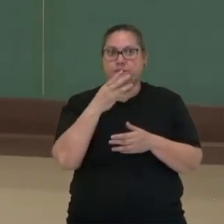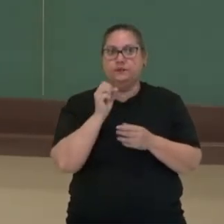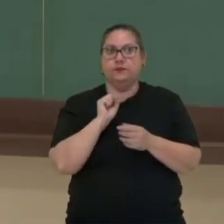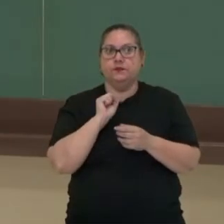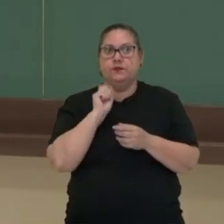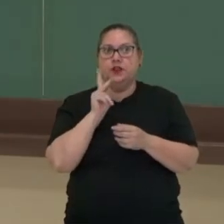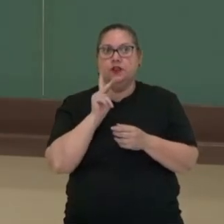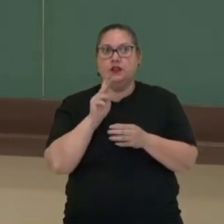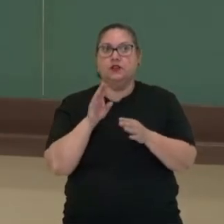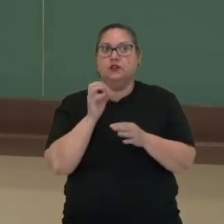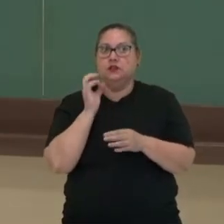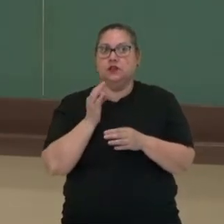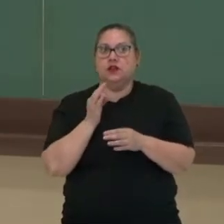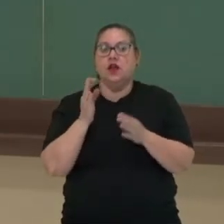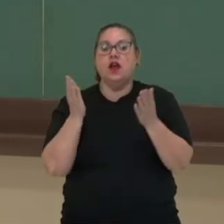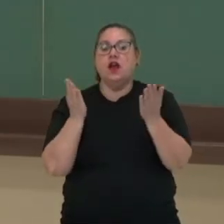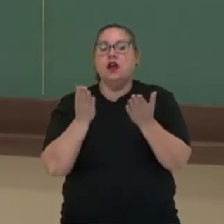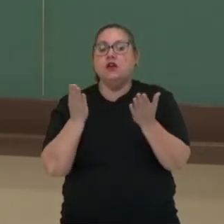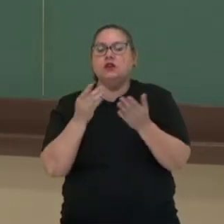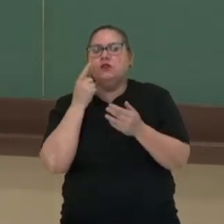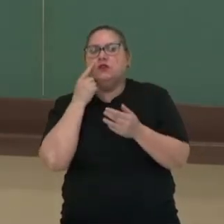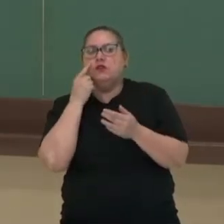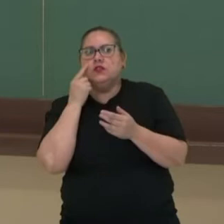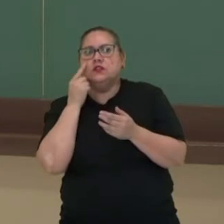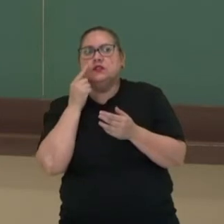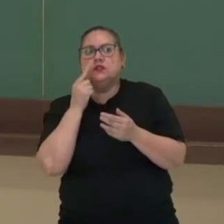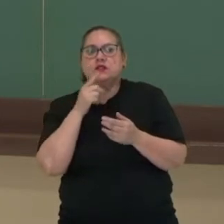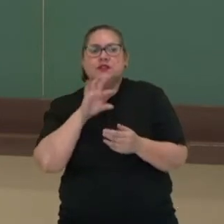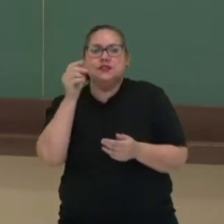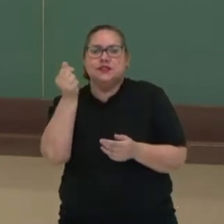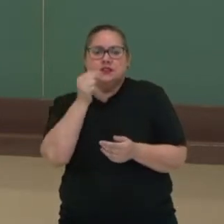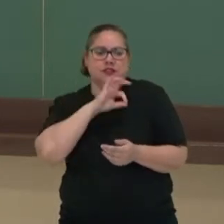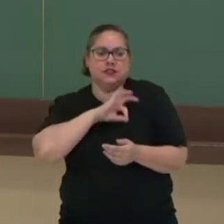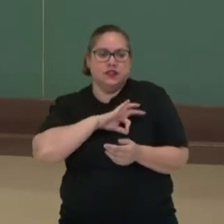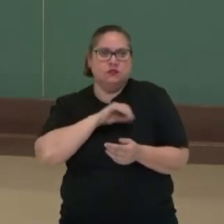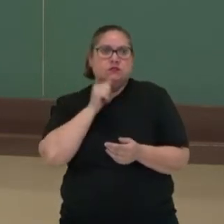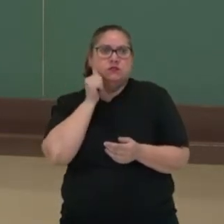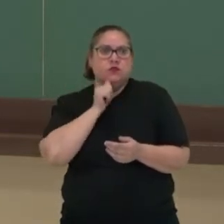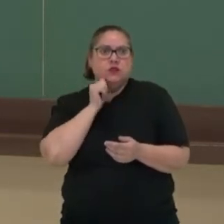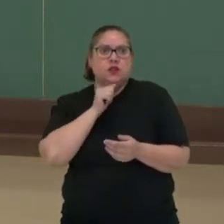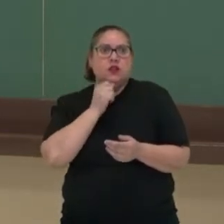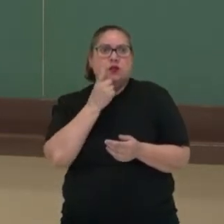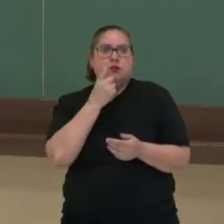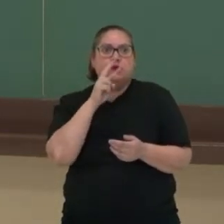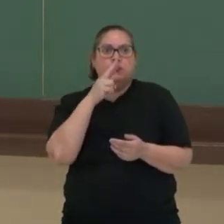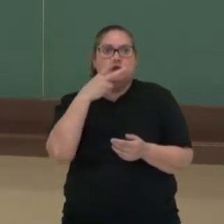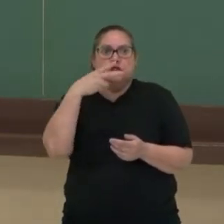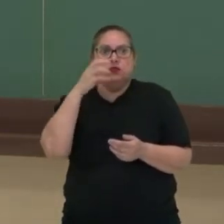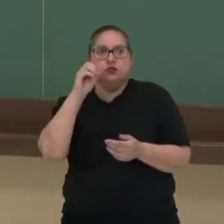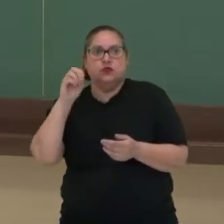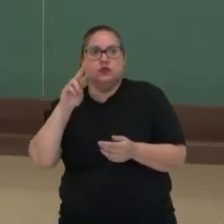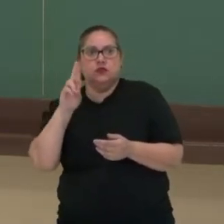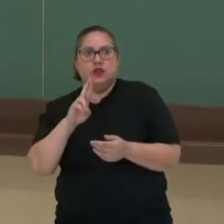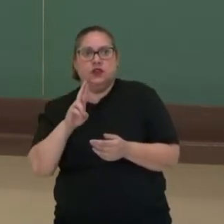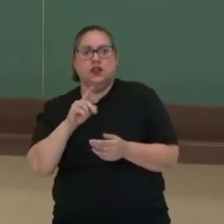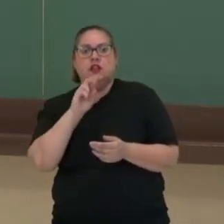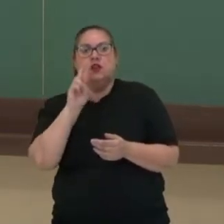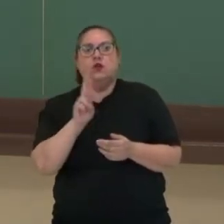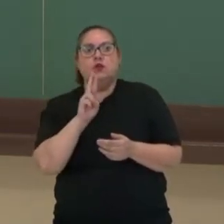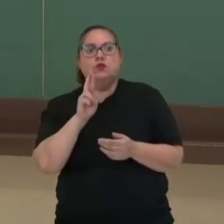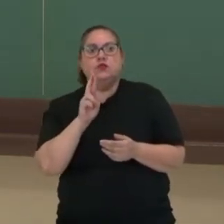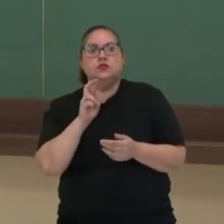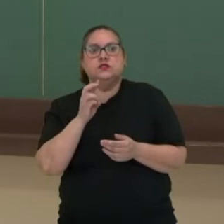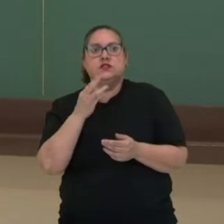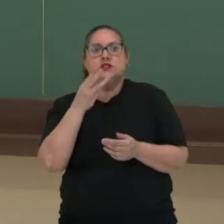bom? Então tá jóia. Agora observe aqui comigo, o salário de Renata é de 1.200 reais, ela utiliza a